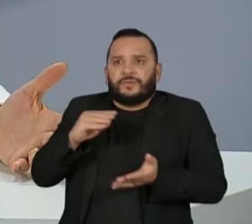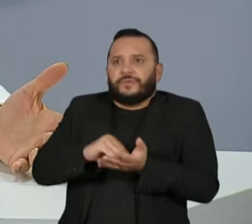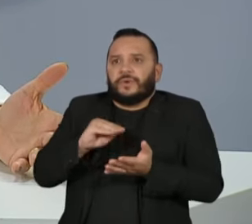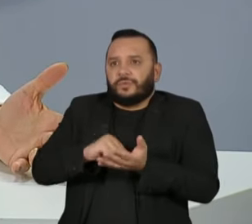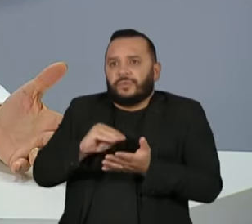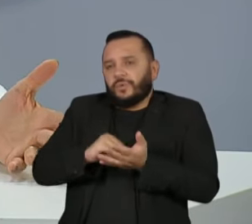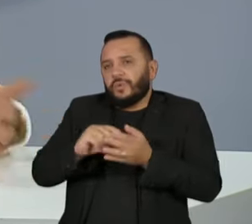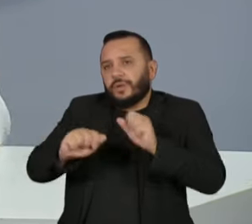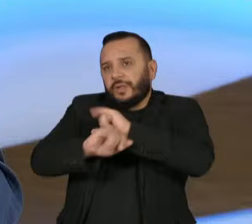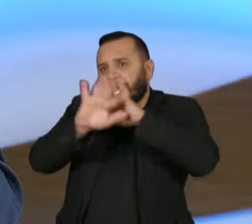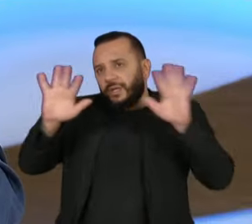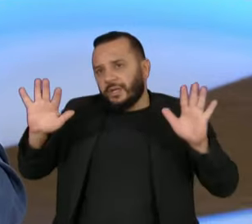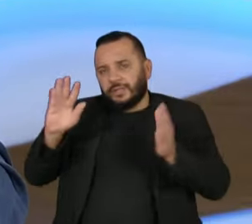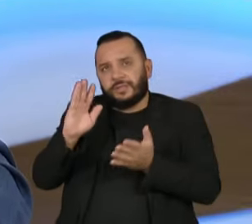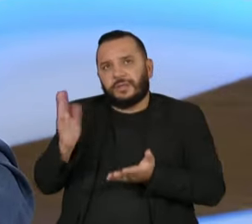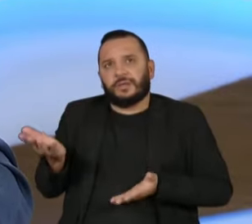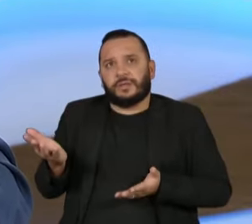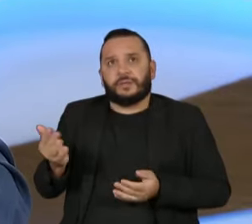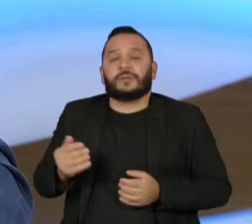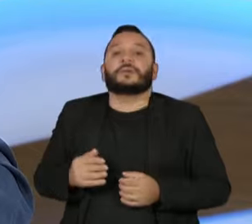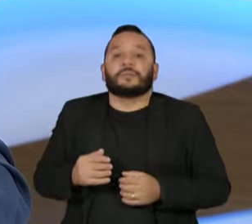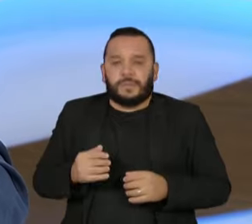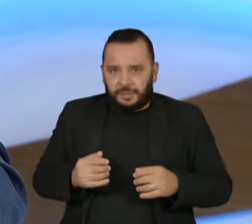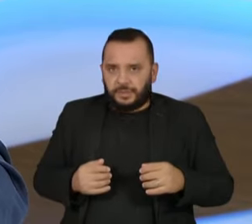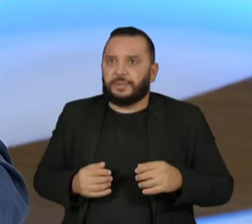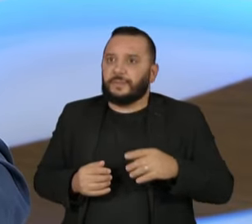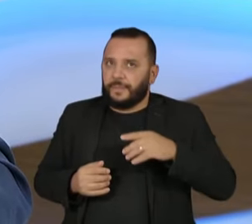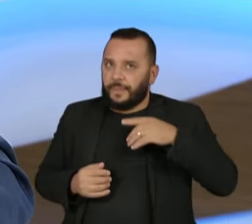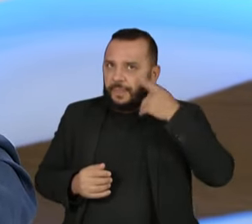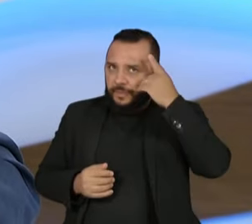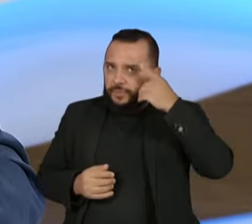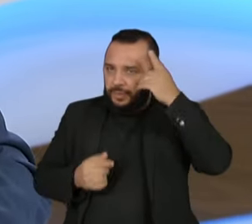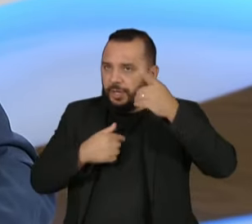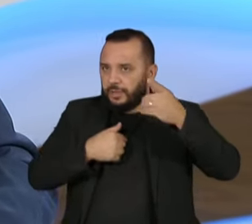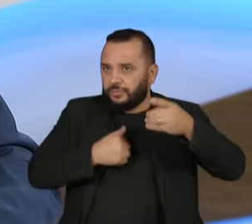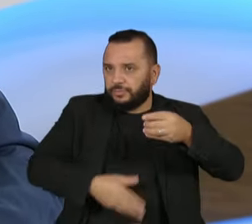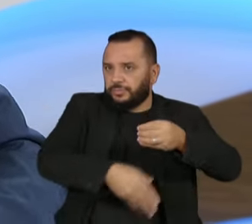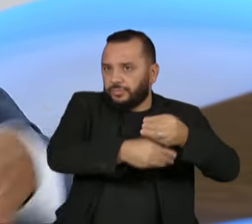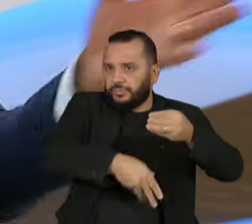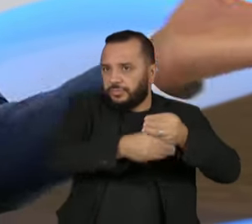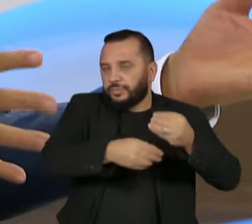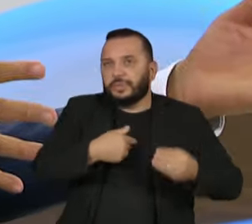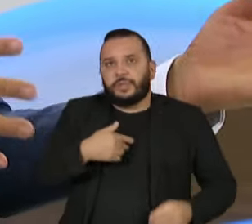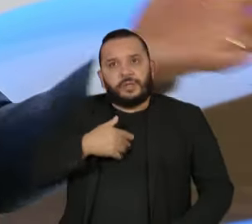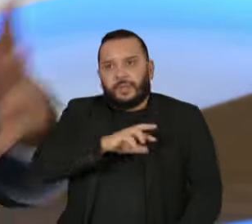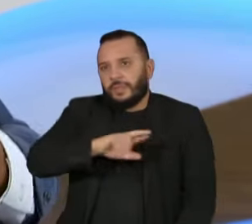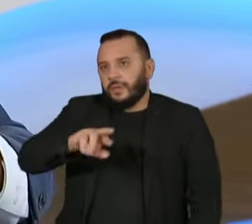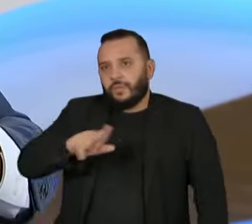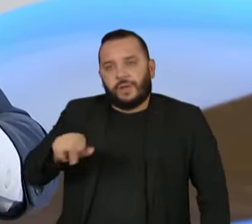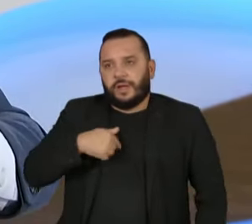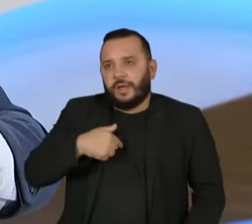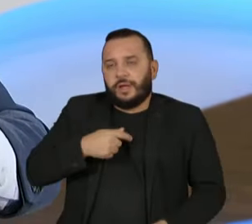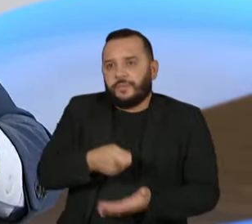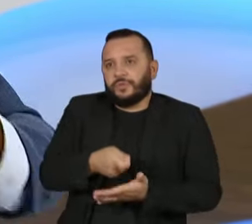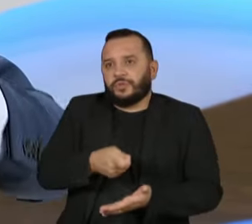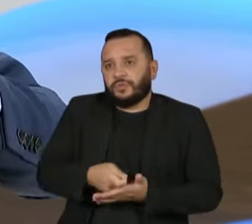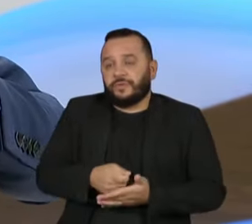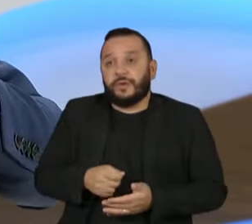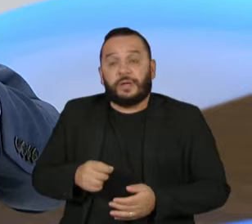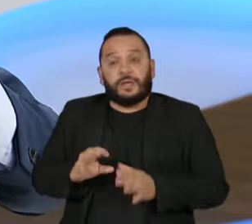de gestão desse recurso. Então, a emenda, repito, nesse caso ela não é impositiva. Libera ou não libera?